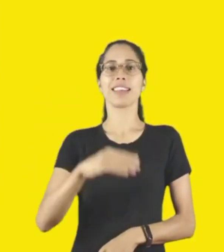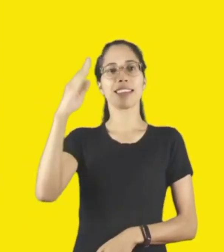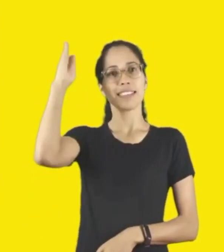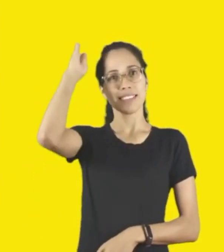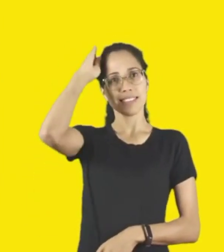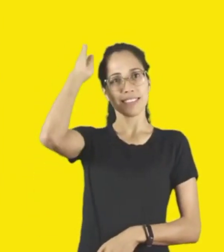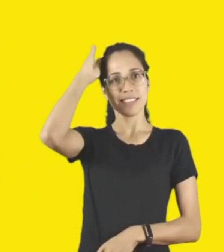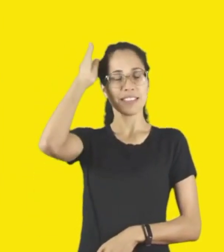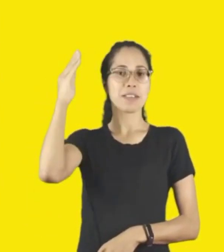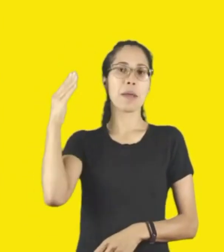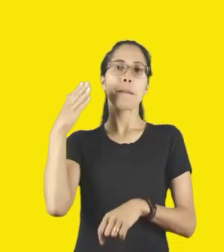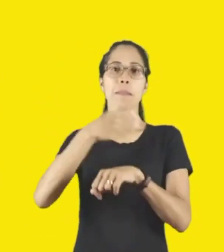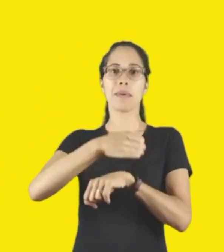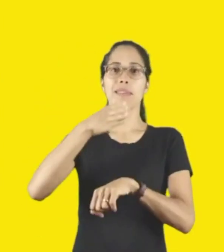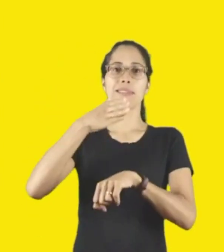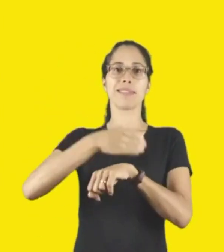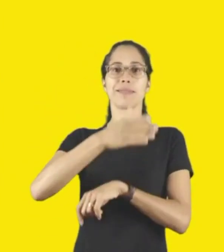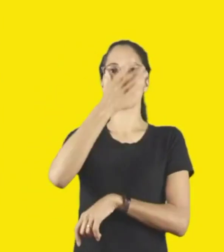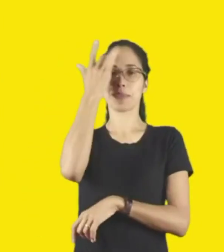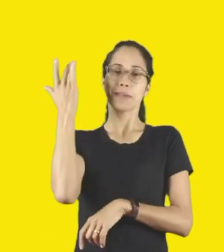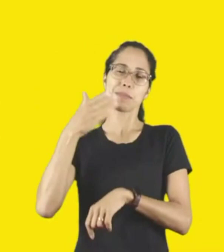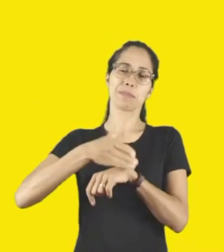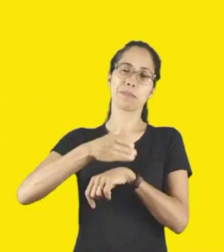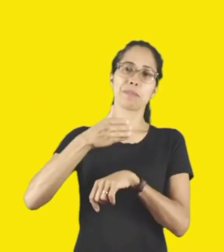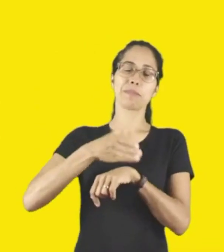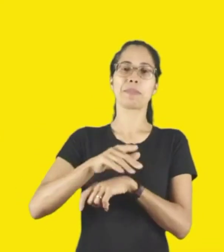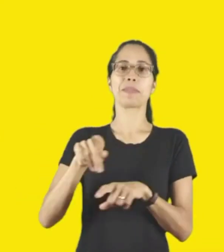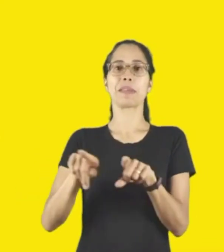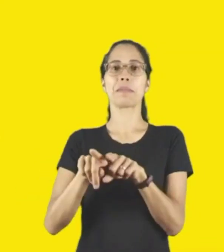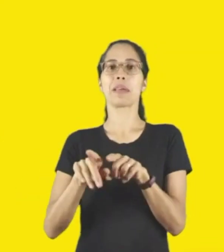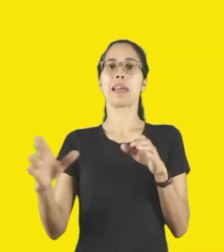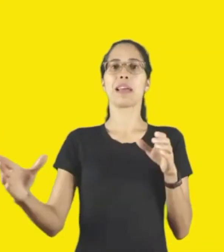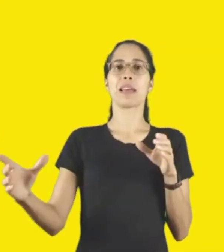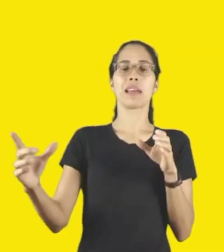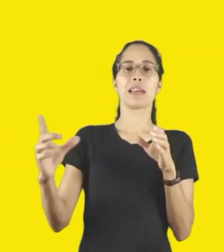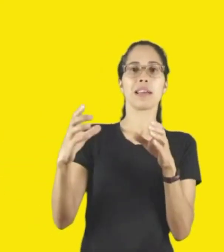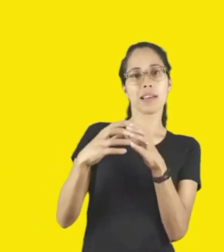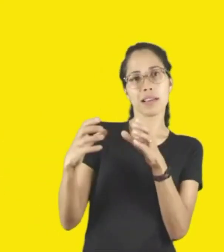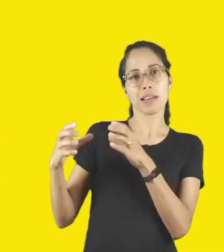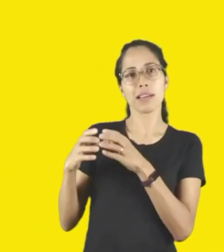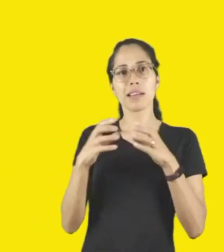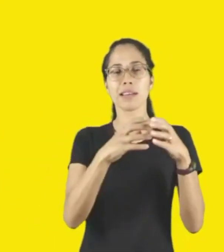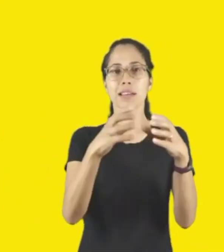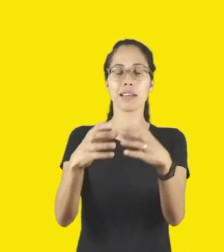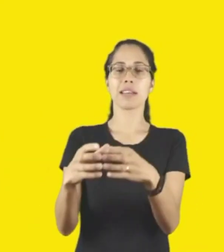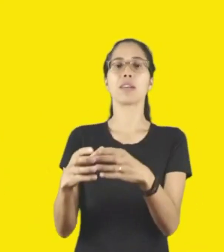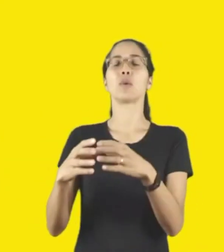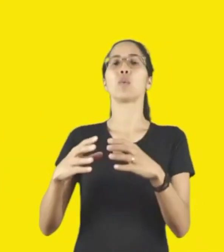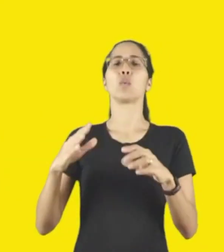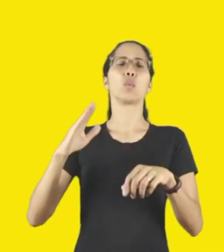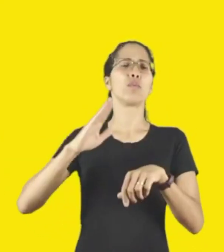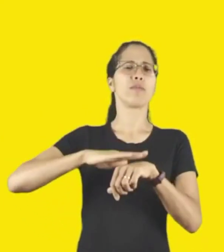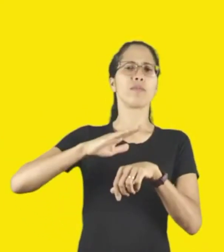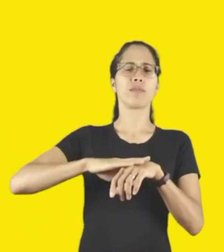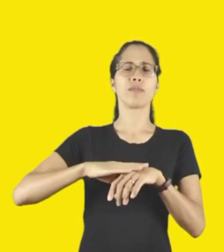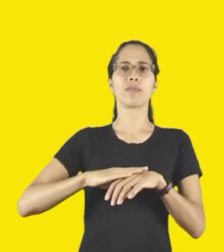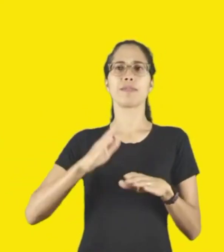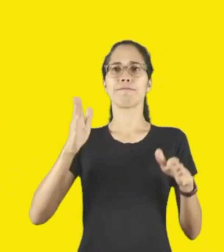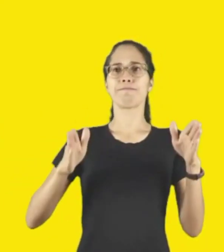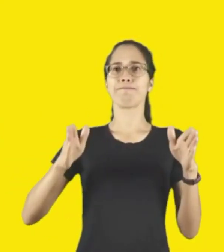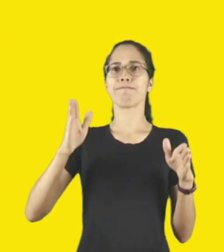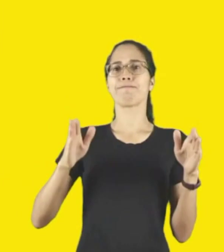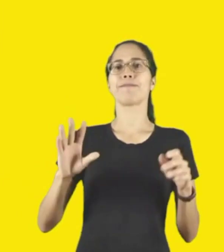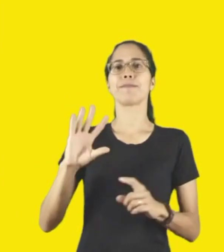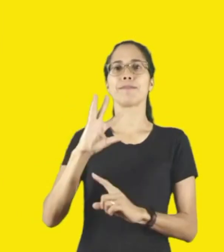participantes e também integrantes de todo esse fazer do Circuito Sesc de Artes. também